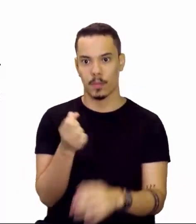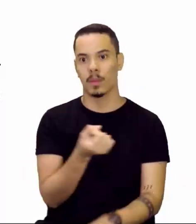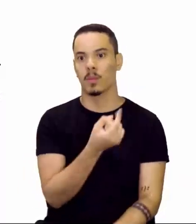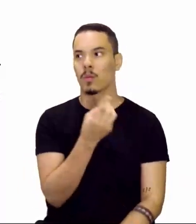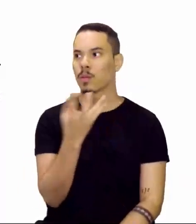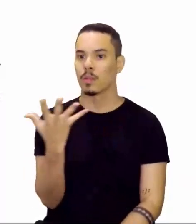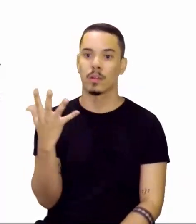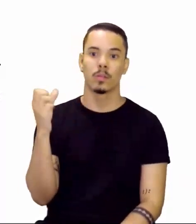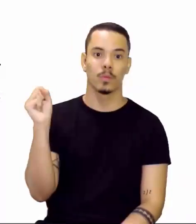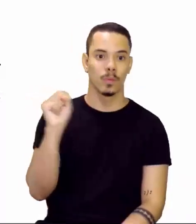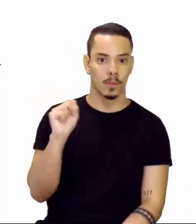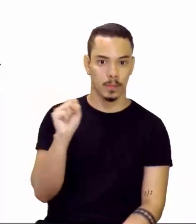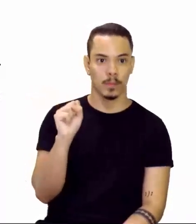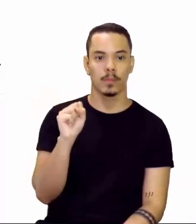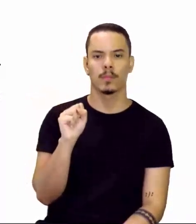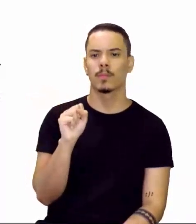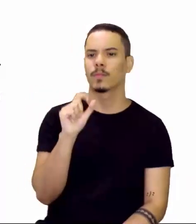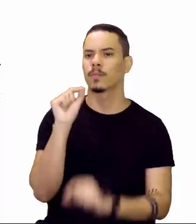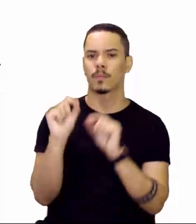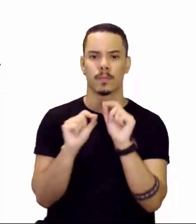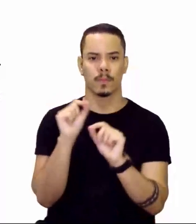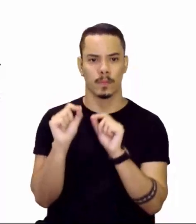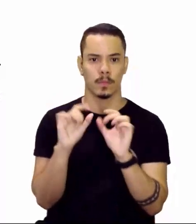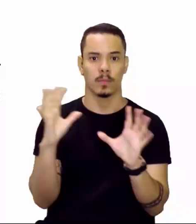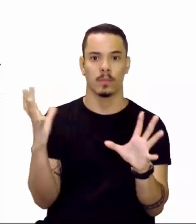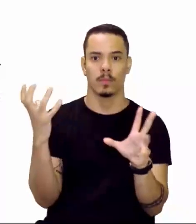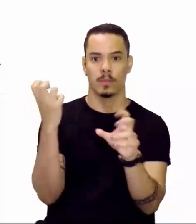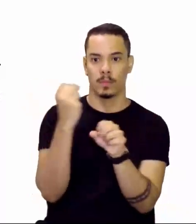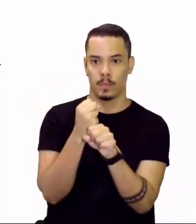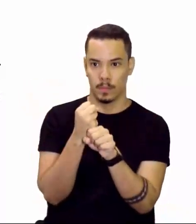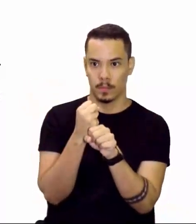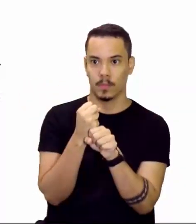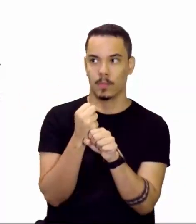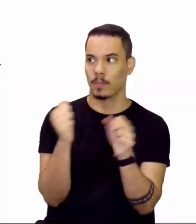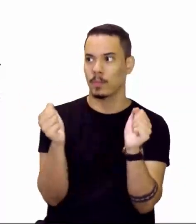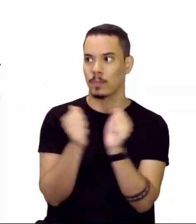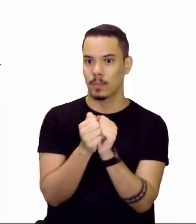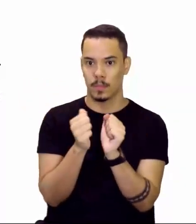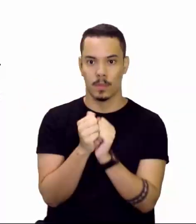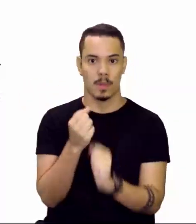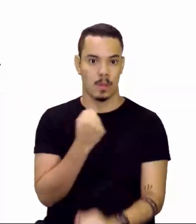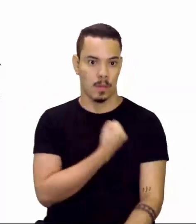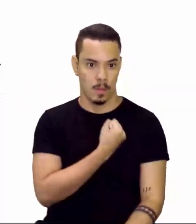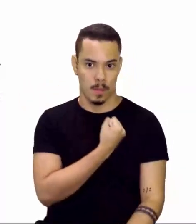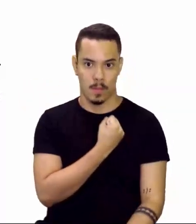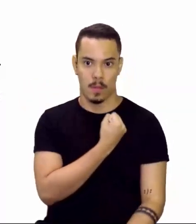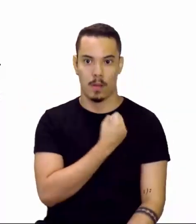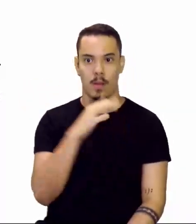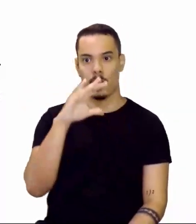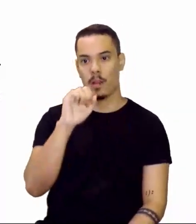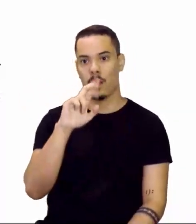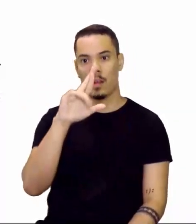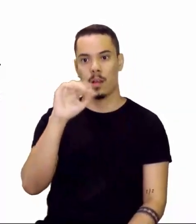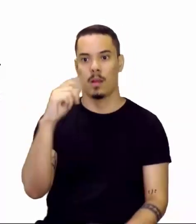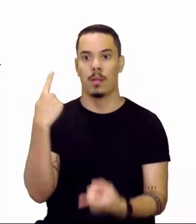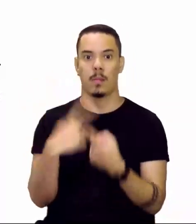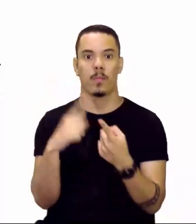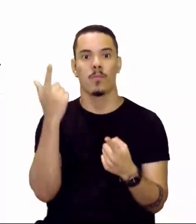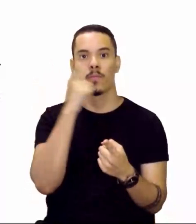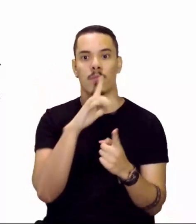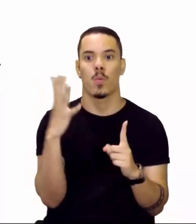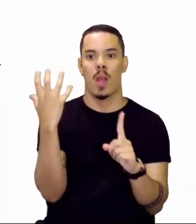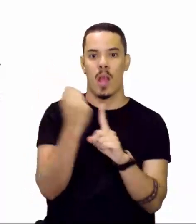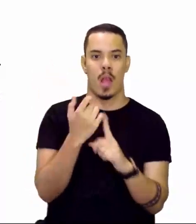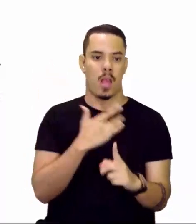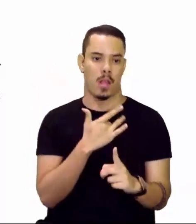que é 8, e aqui a gente vai fazer o que, professor? Somar com o valor da carga, porque ele ganhou elétrons.